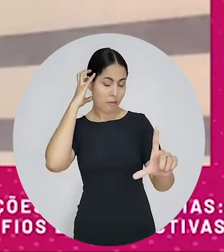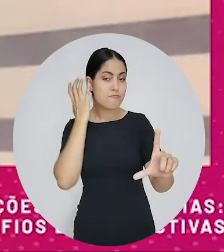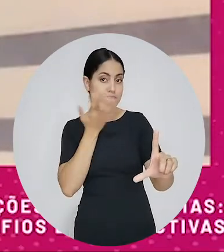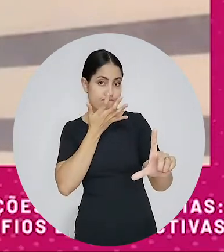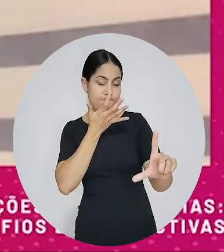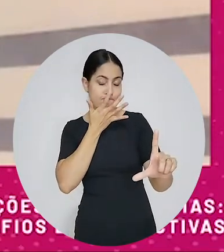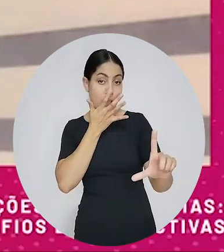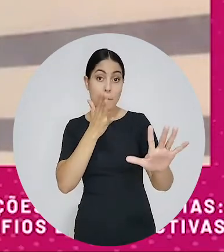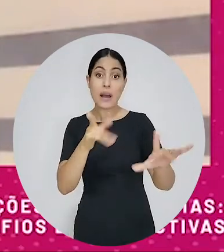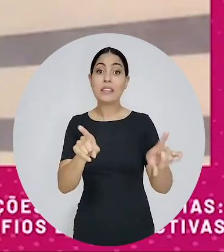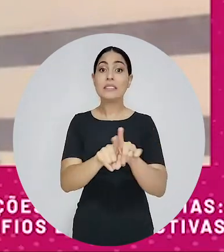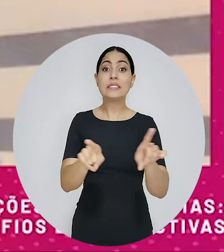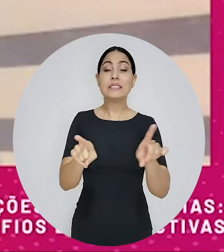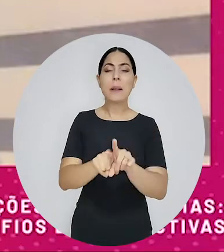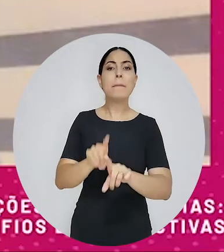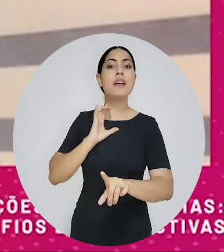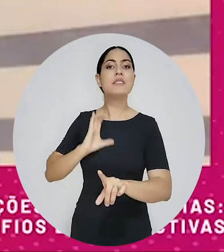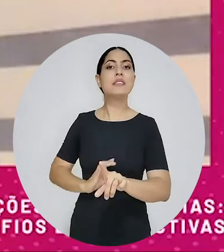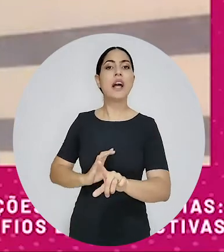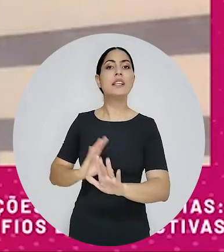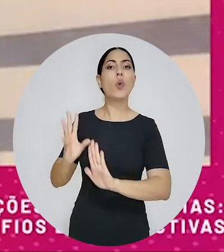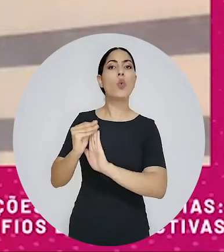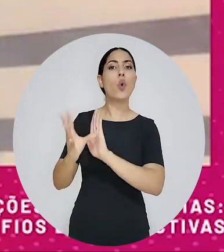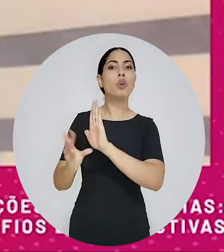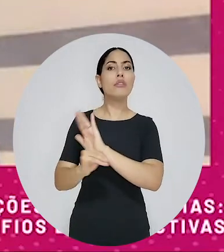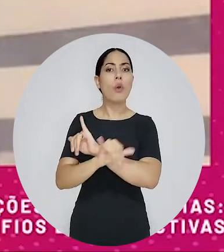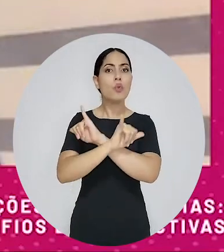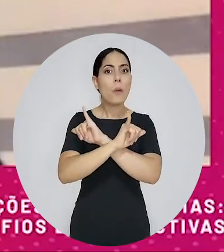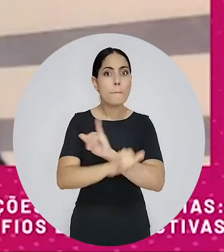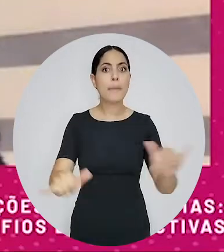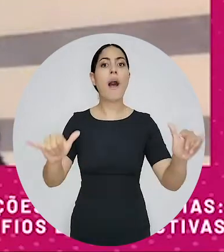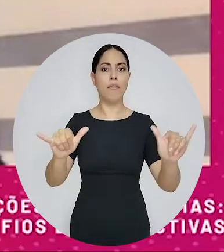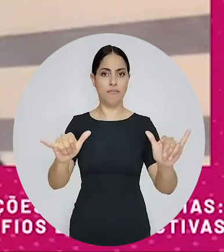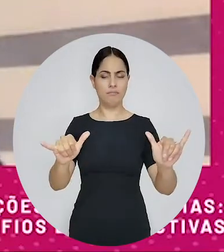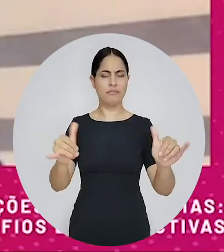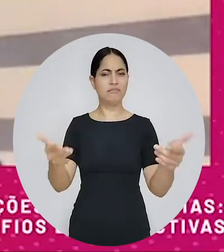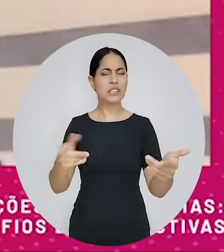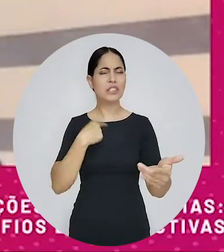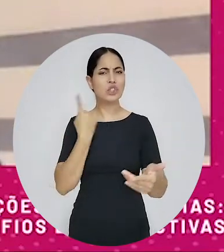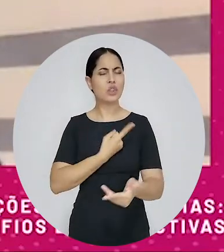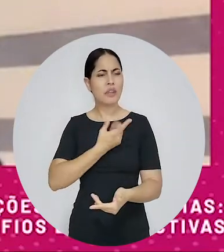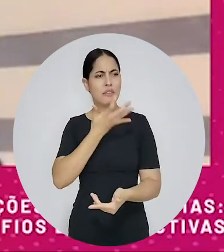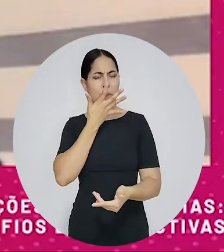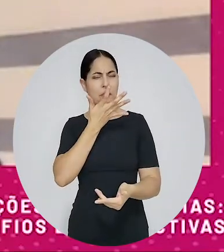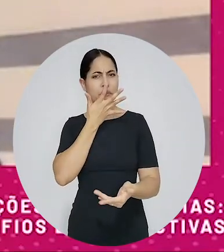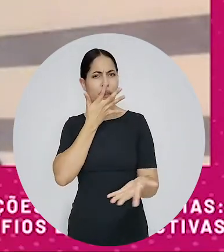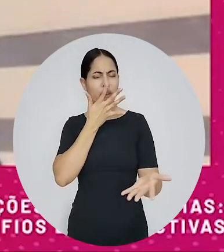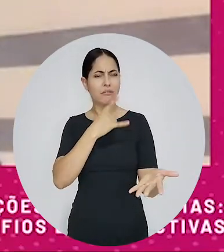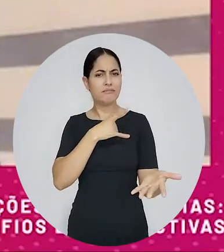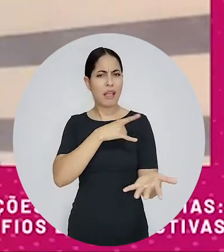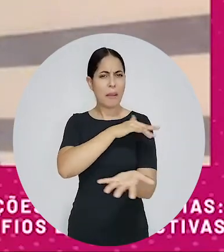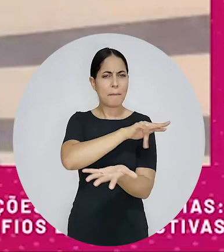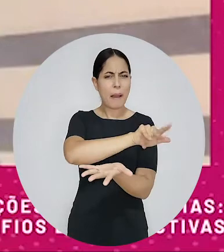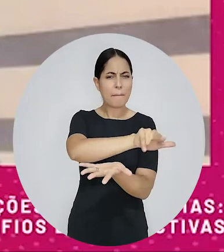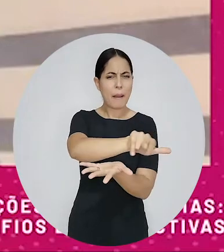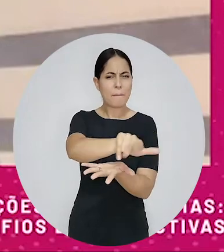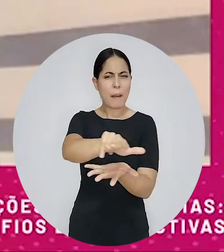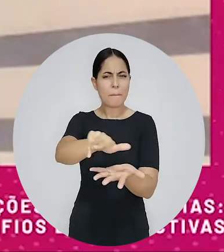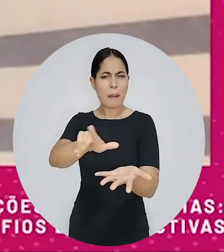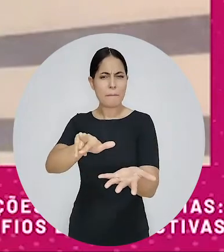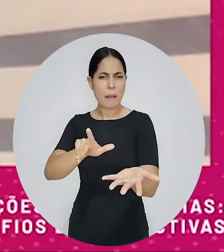produtores de conteúdo. E, quando você pega as novas mídias, elas são veículos de comunicação que são muito